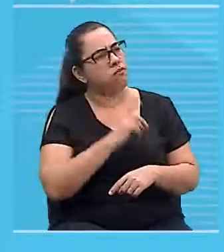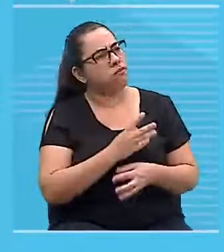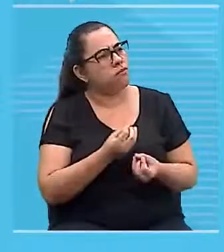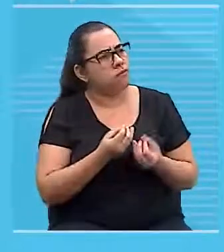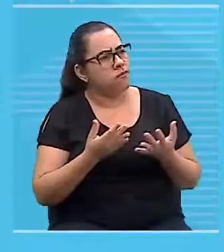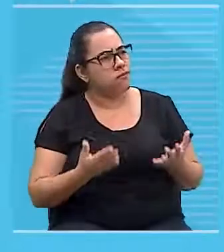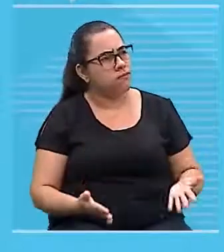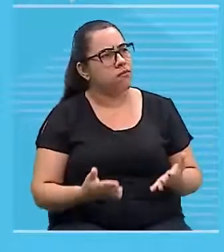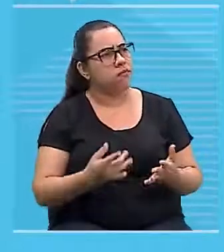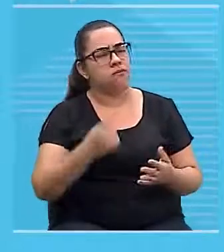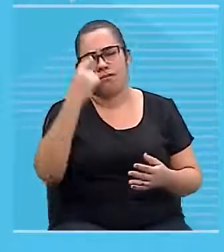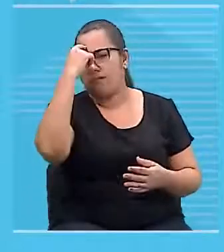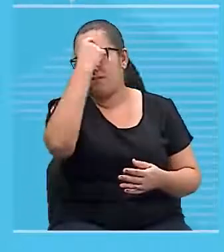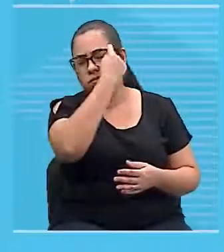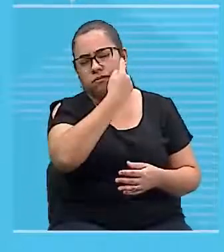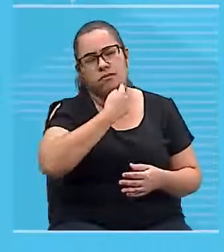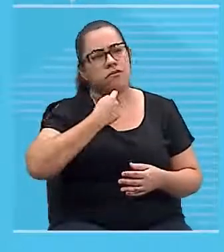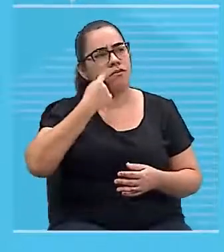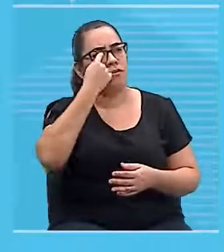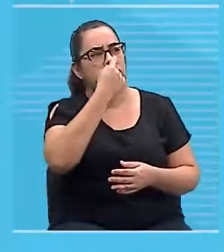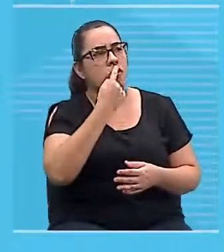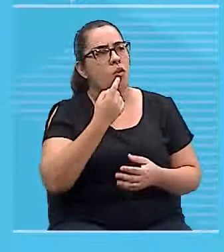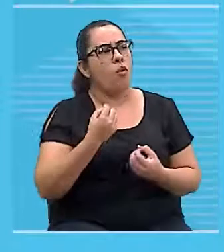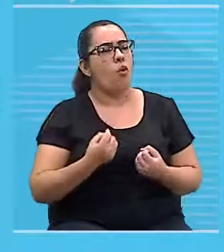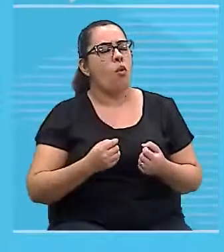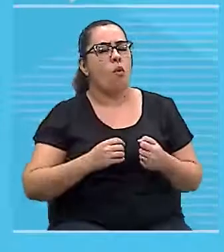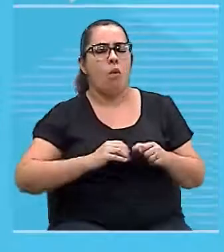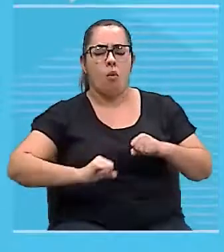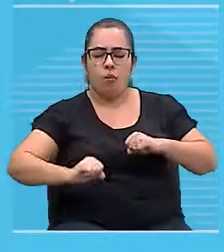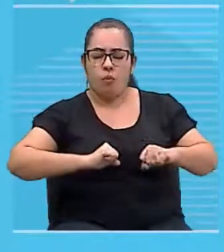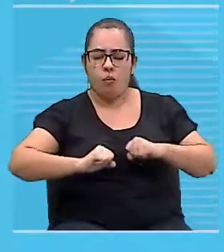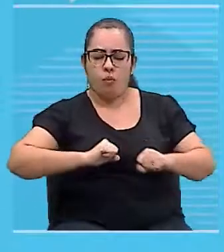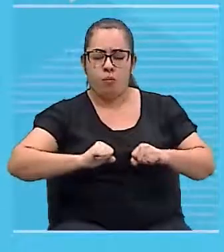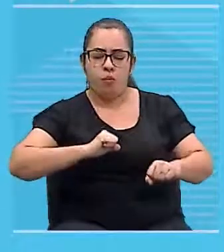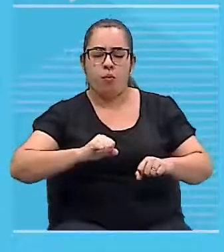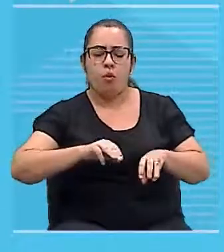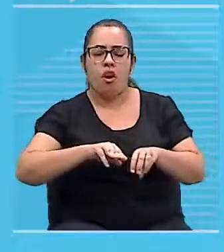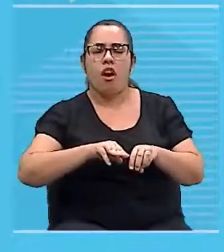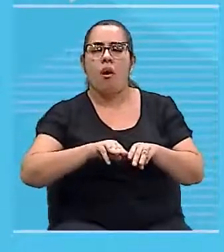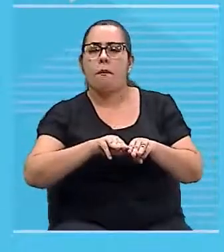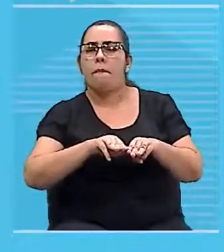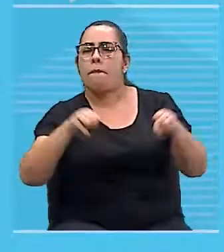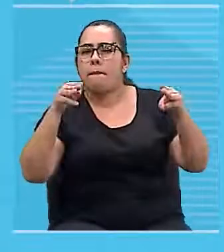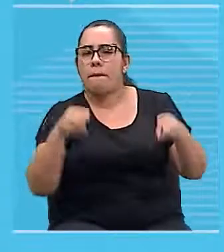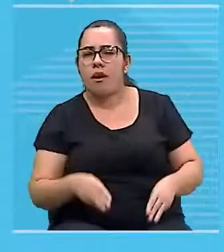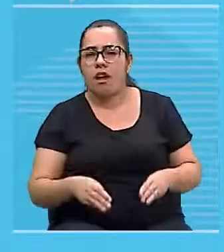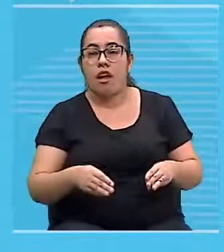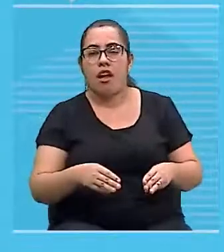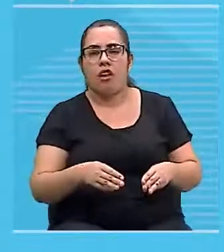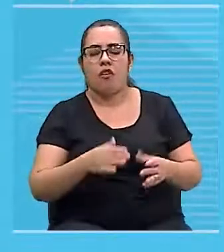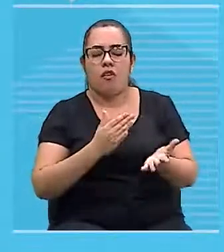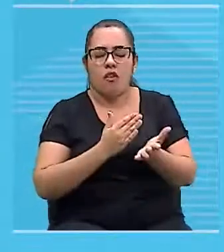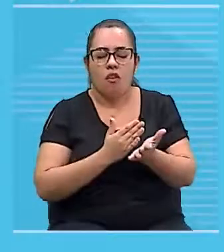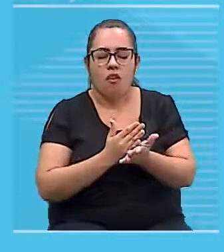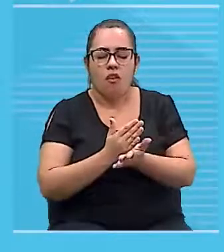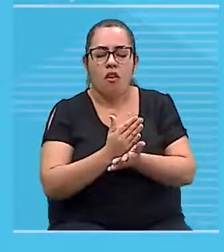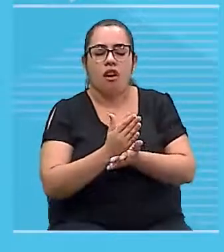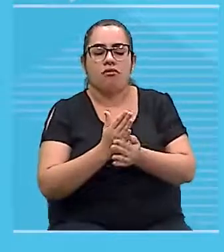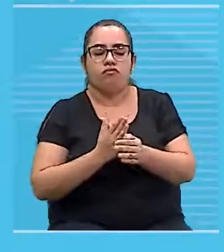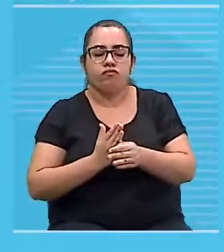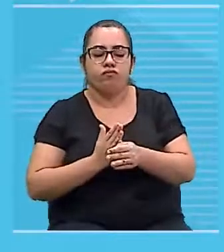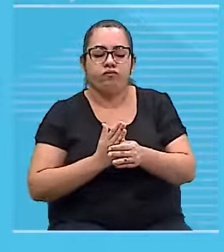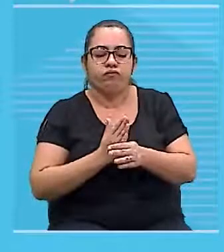sentido anti-horário para gerar o campo magnético de entrada? Eu tenho que ter uma